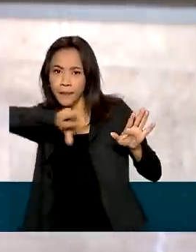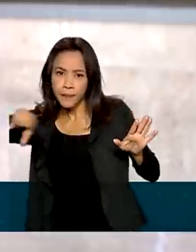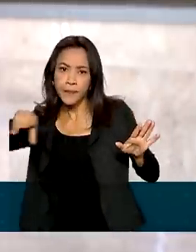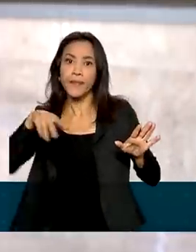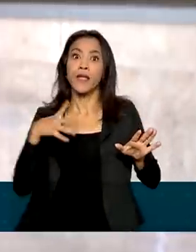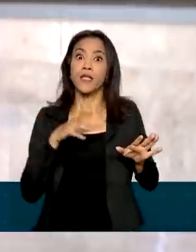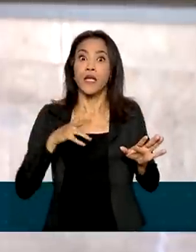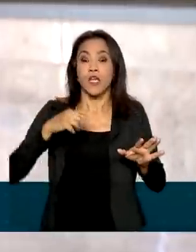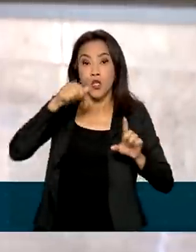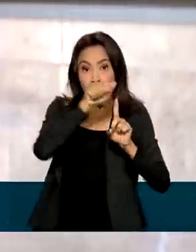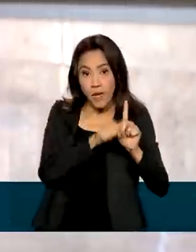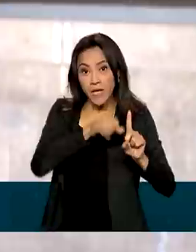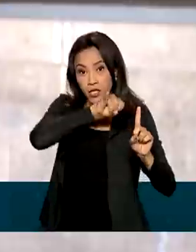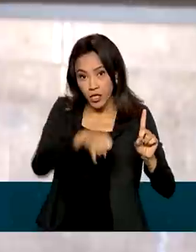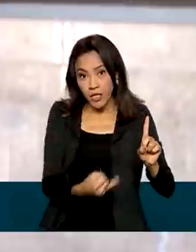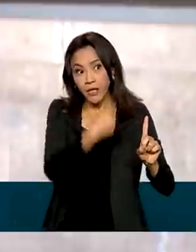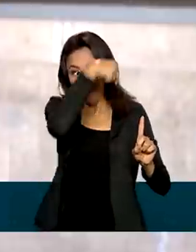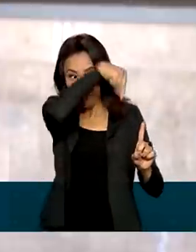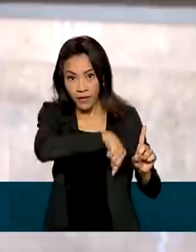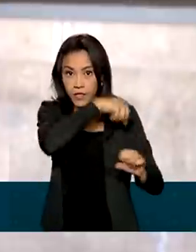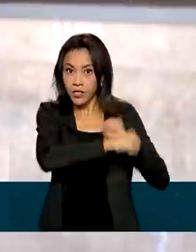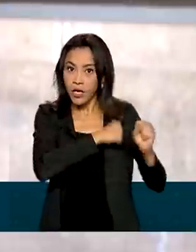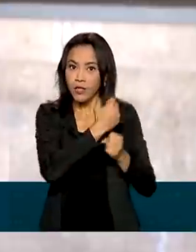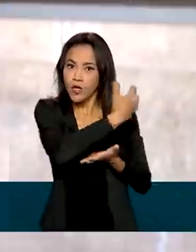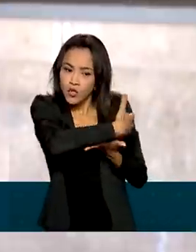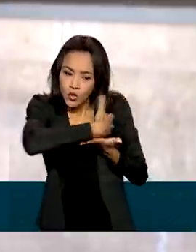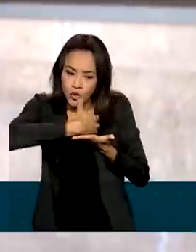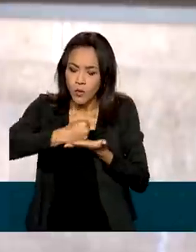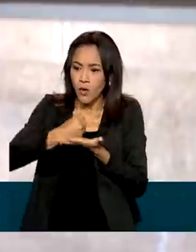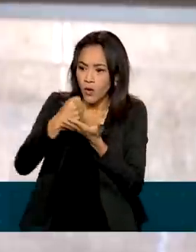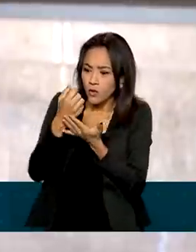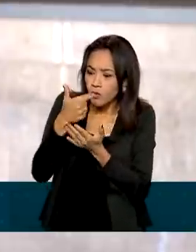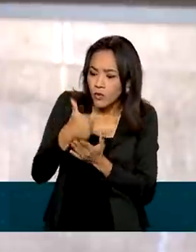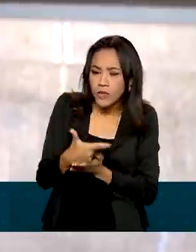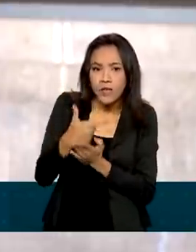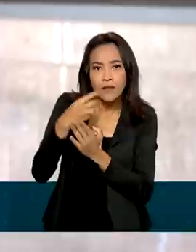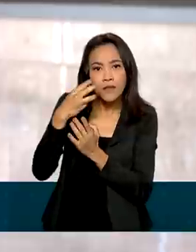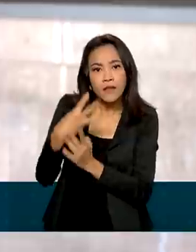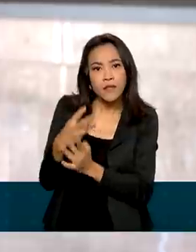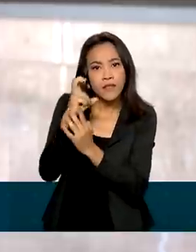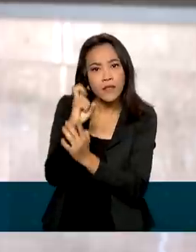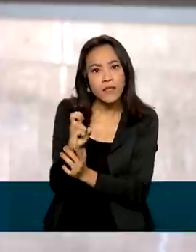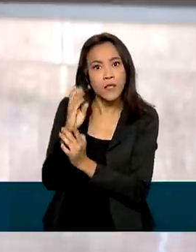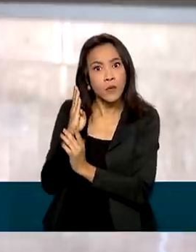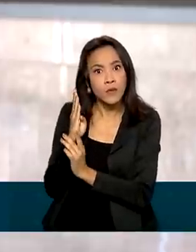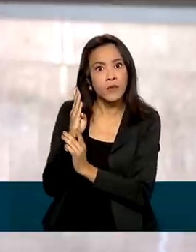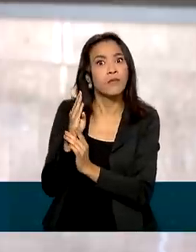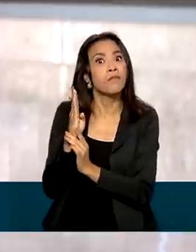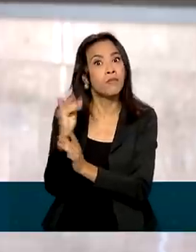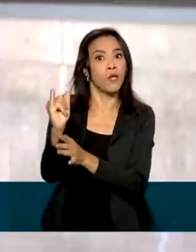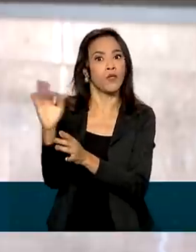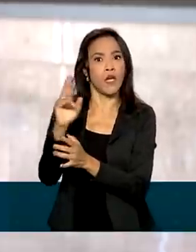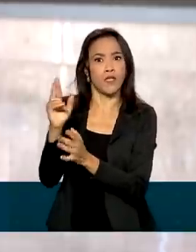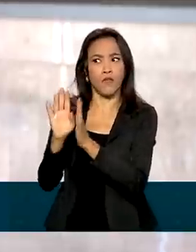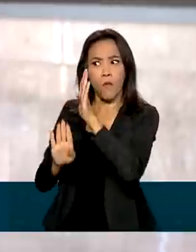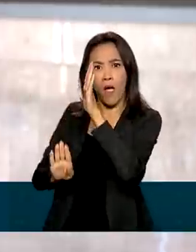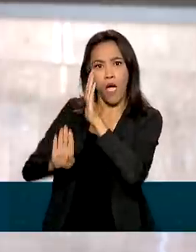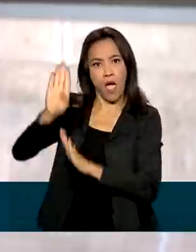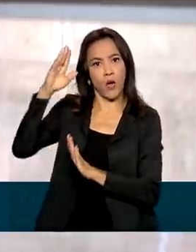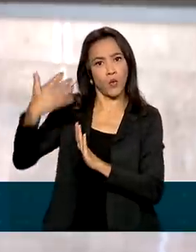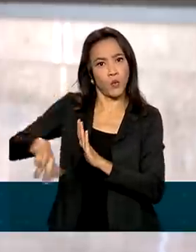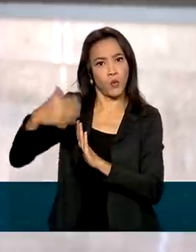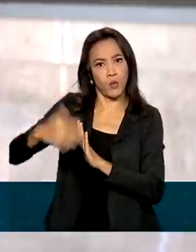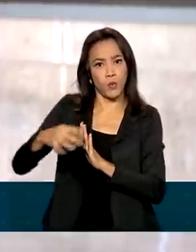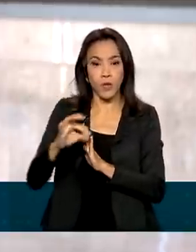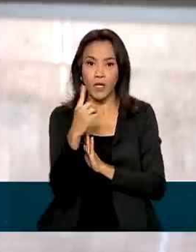arrecadação em janeiro deste ano somou 235 bilhões de reais, um recorde, um aumento de 18,3%